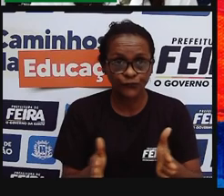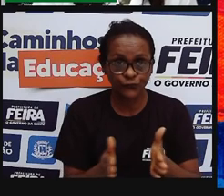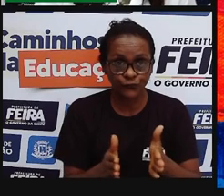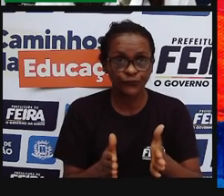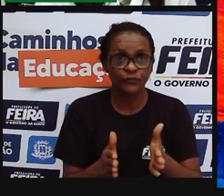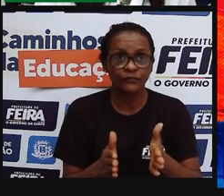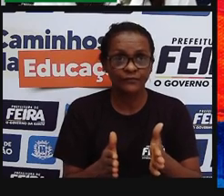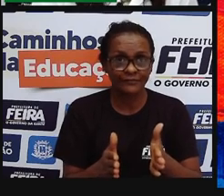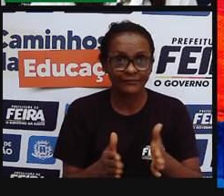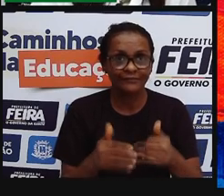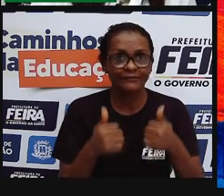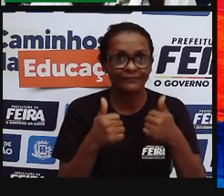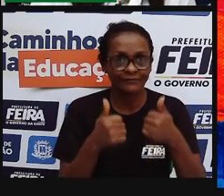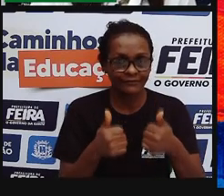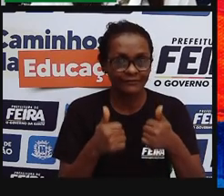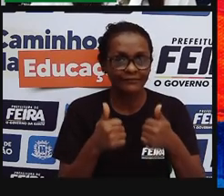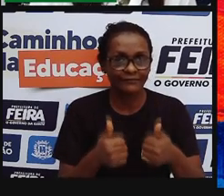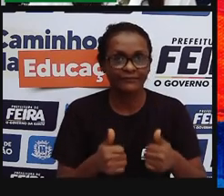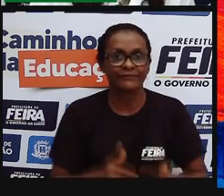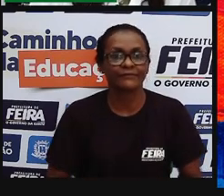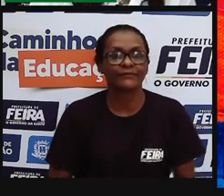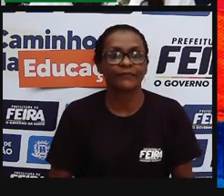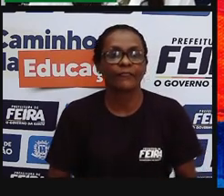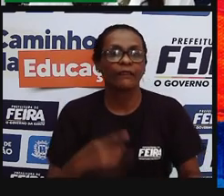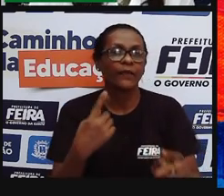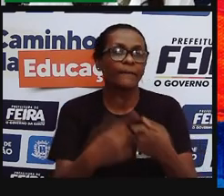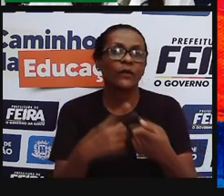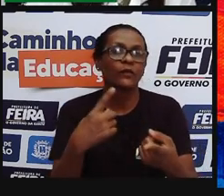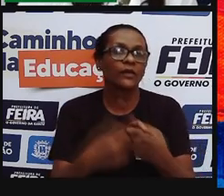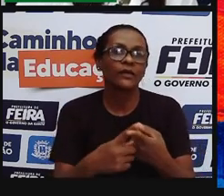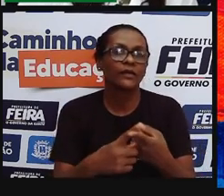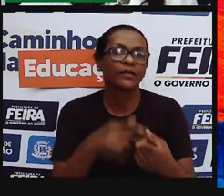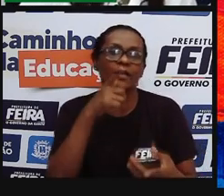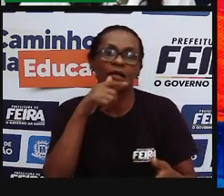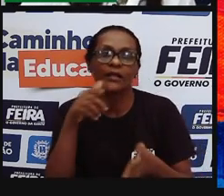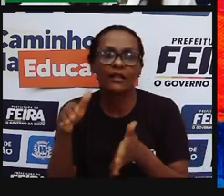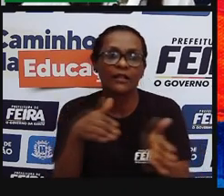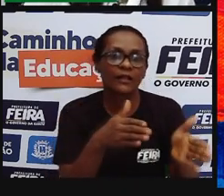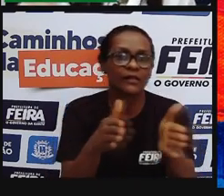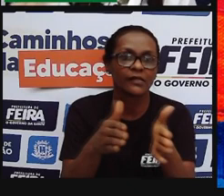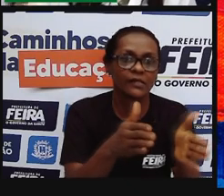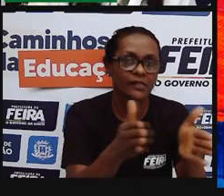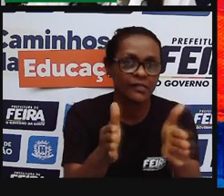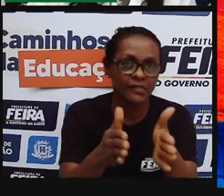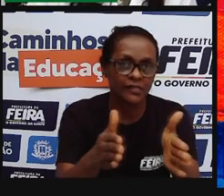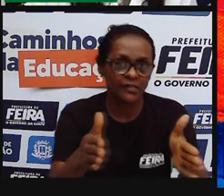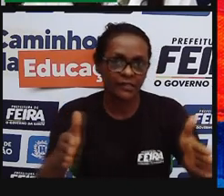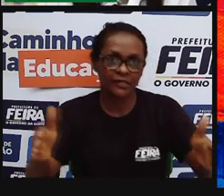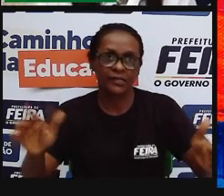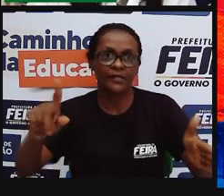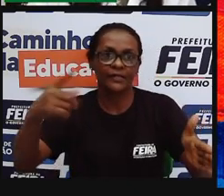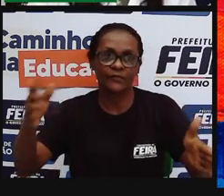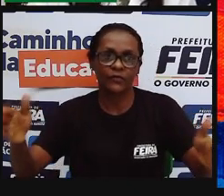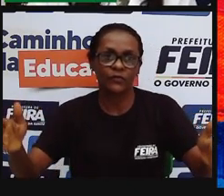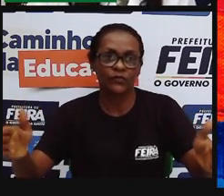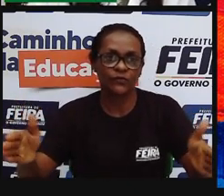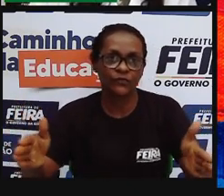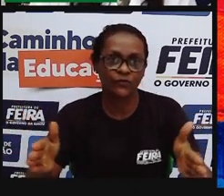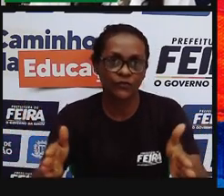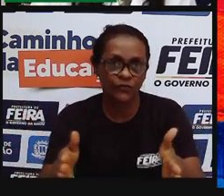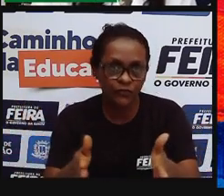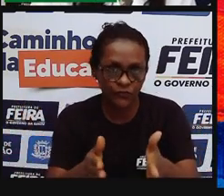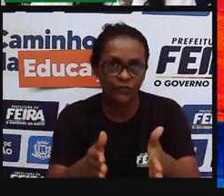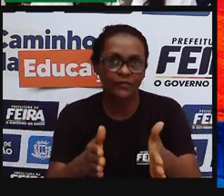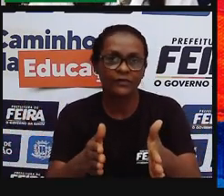então, característico de uma redução desse nível dos rios, e isso faz com que a vegetação e os animais